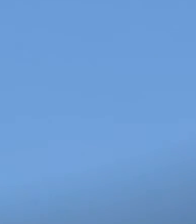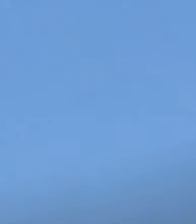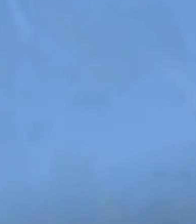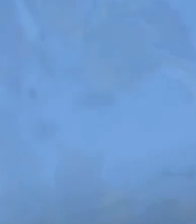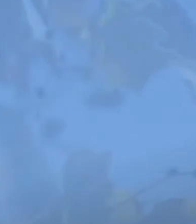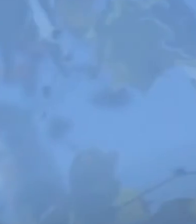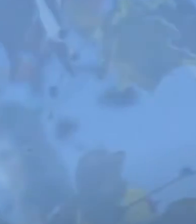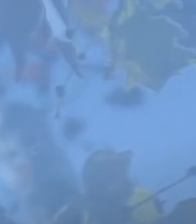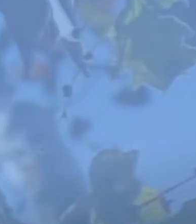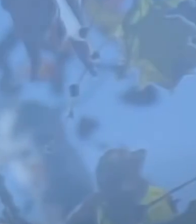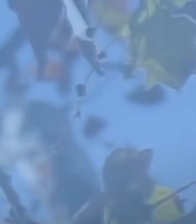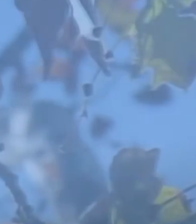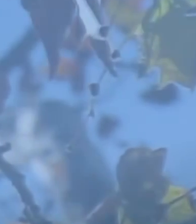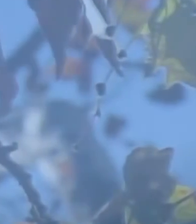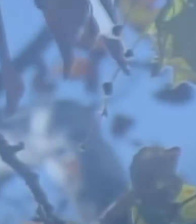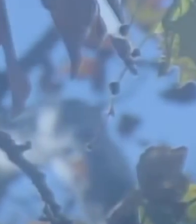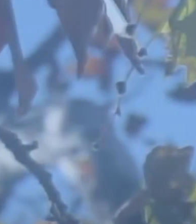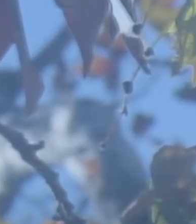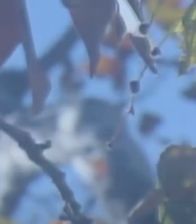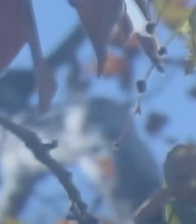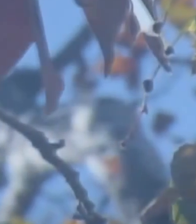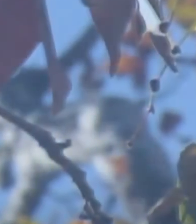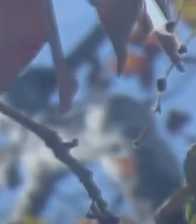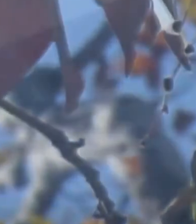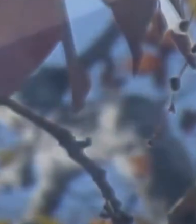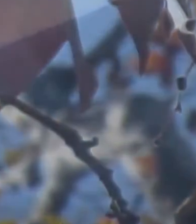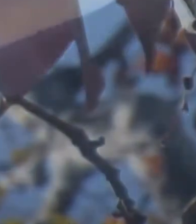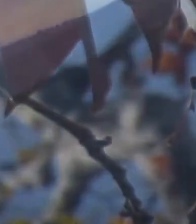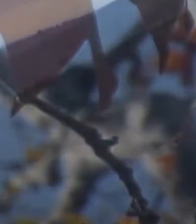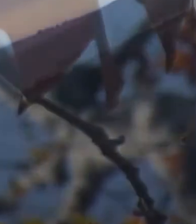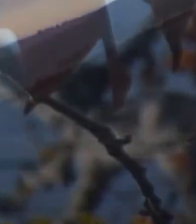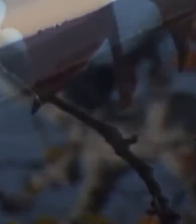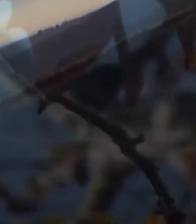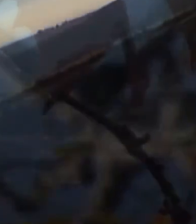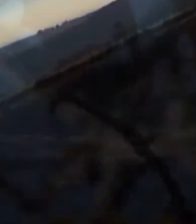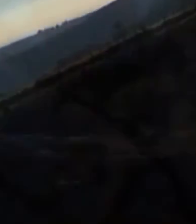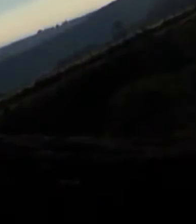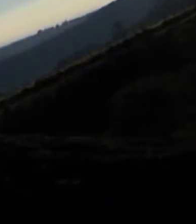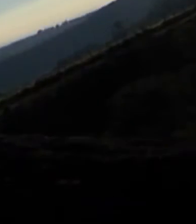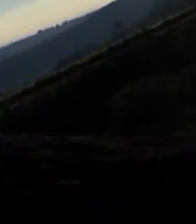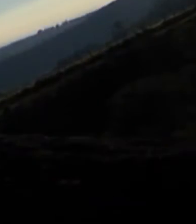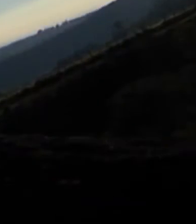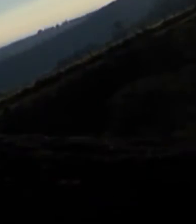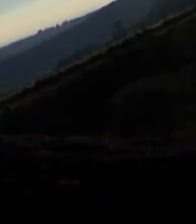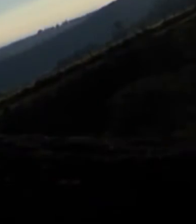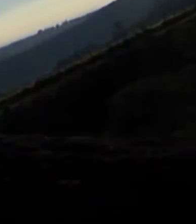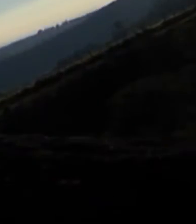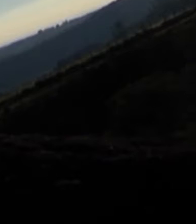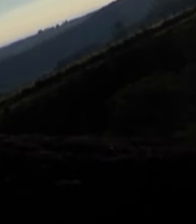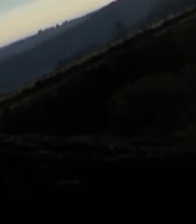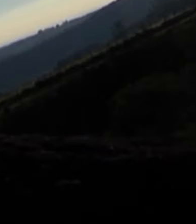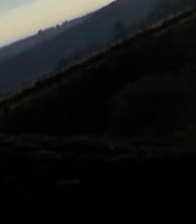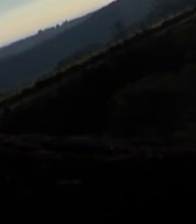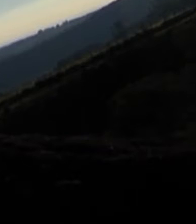Pois só alguns assim conseguem